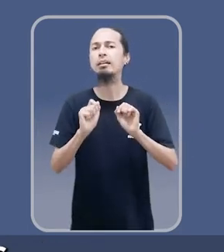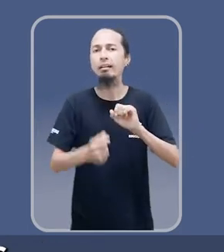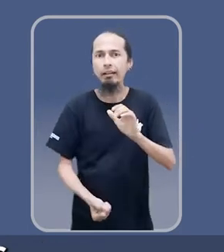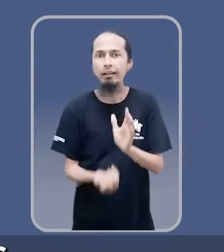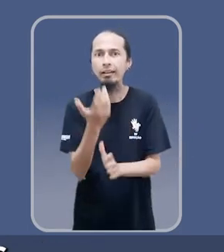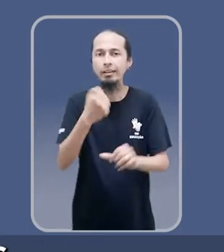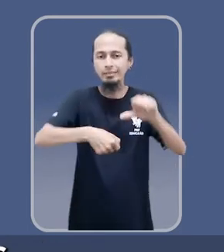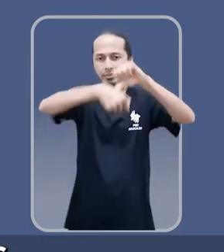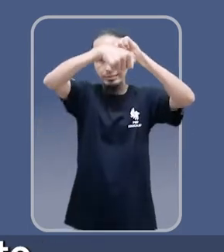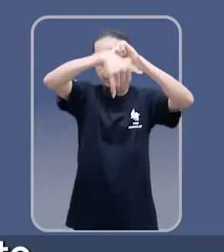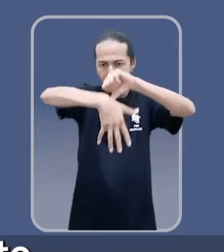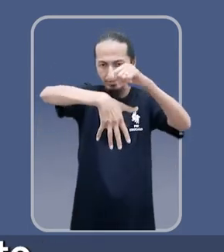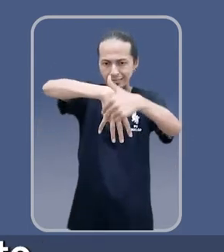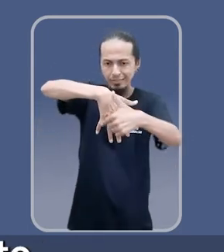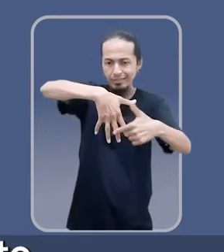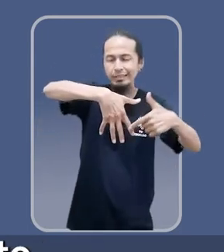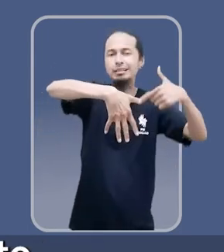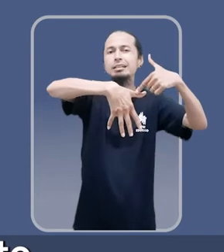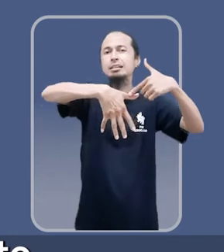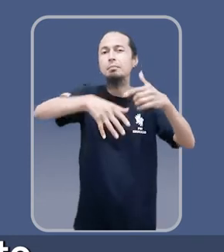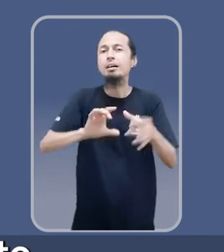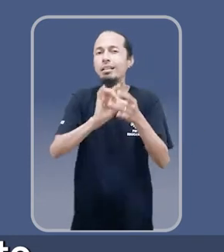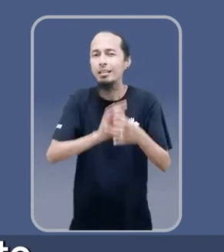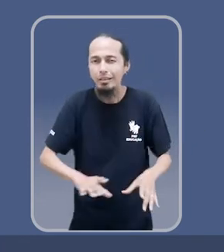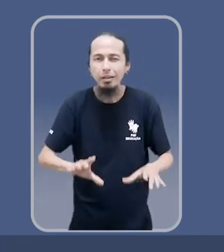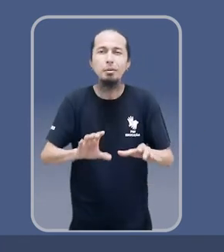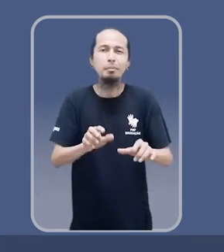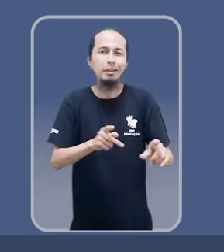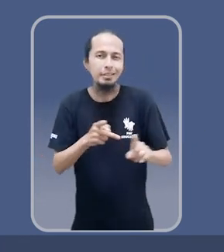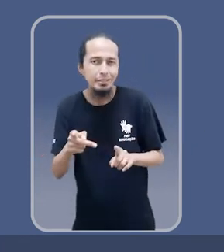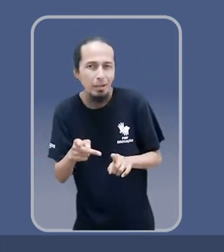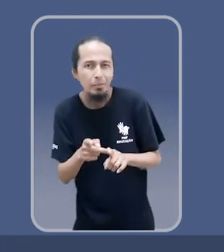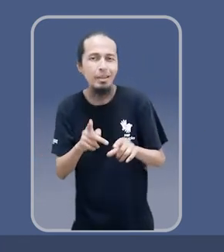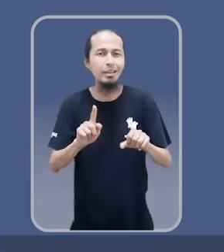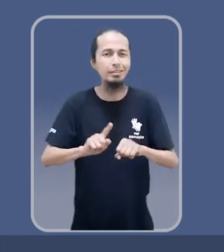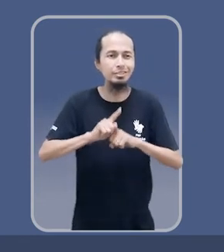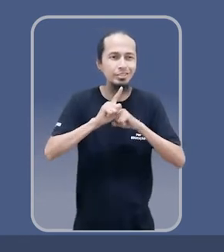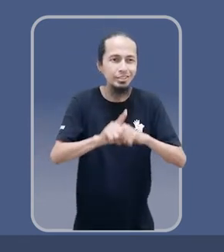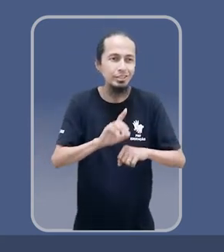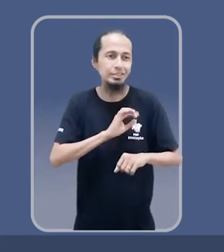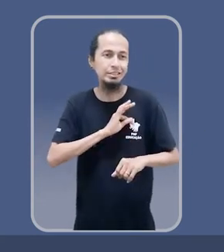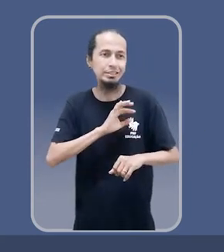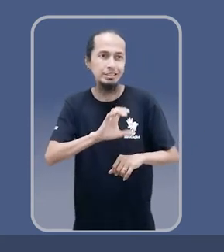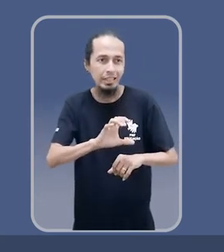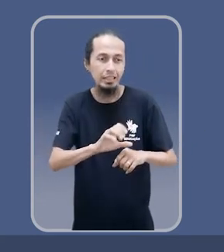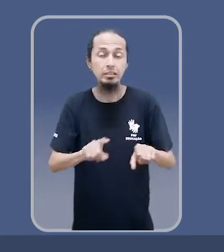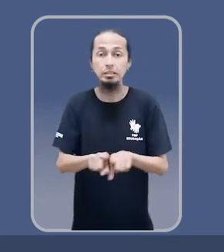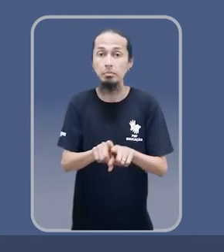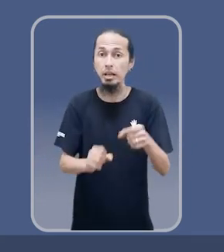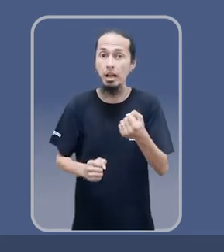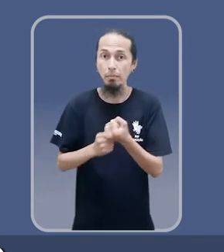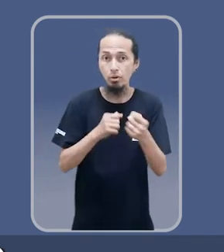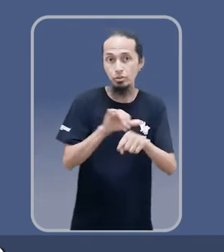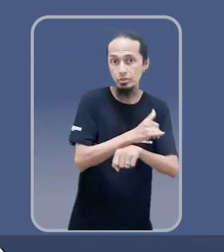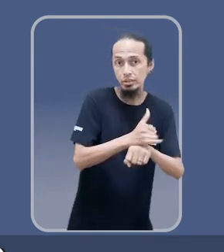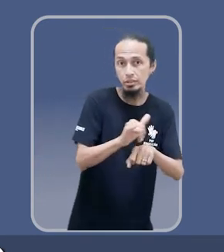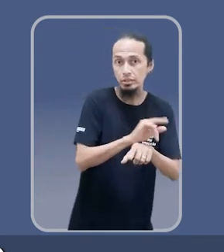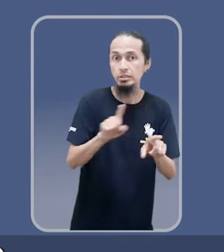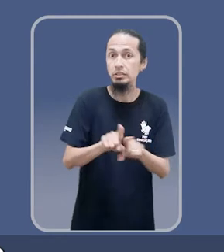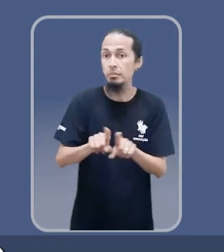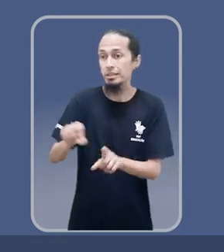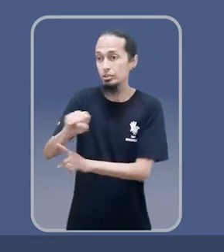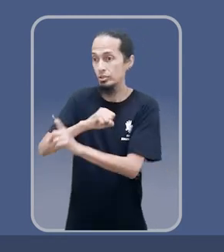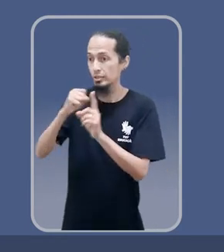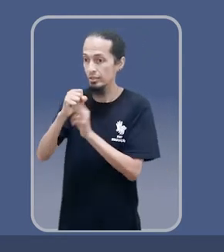diretrizes e que permitam que um planejamento baseado em uma gestão técnica, com apoio de ferramentas e um efetivo